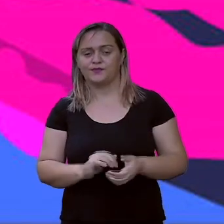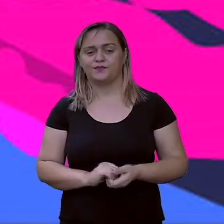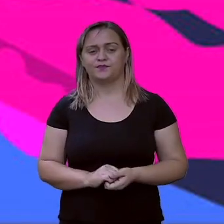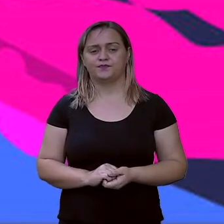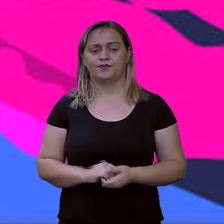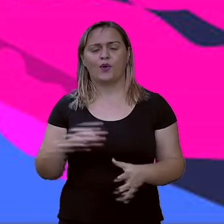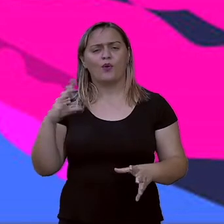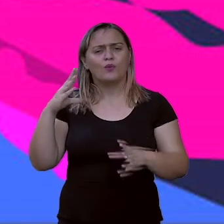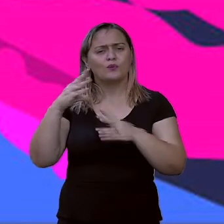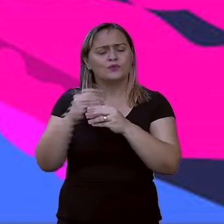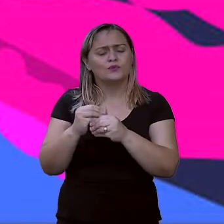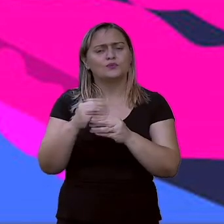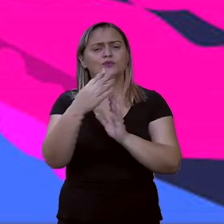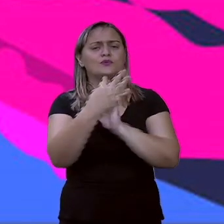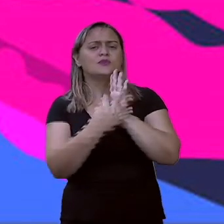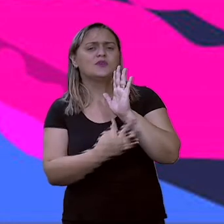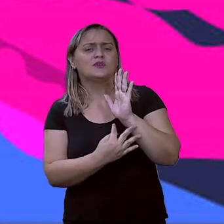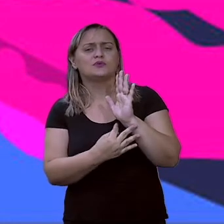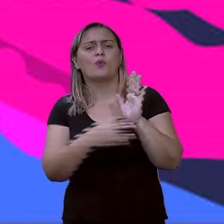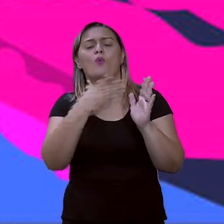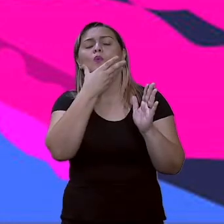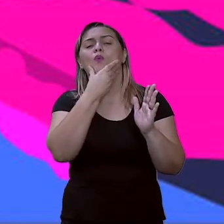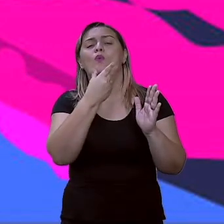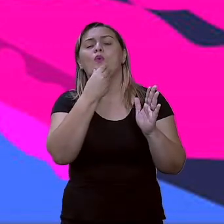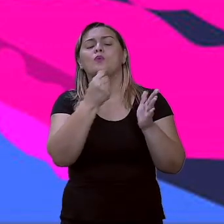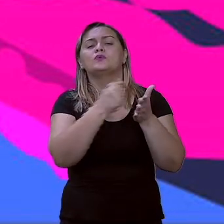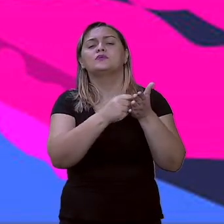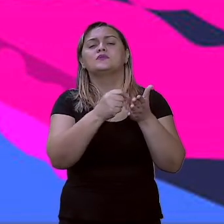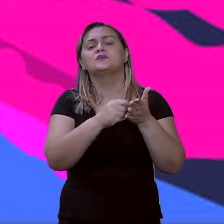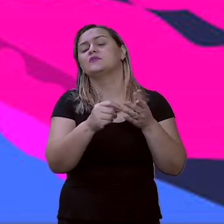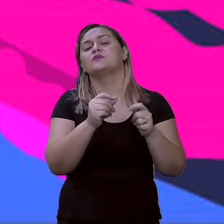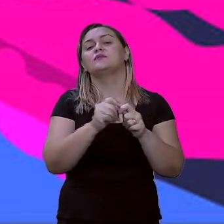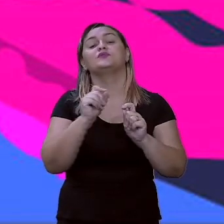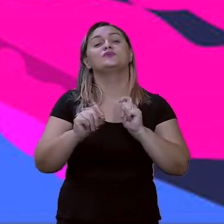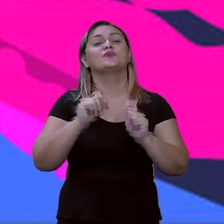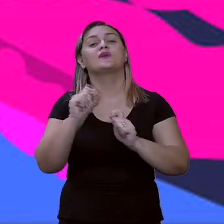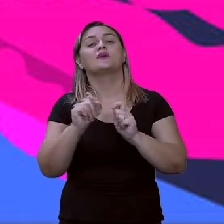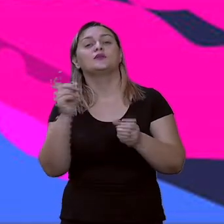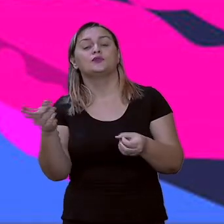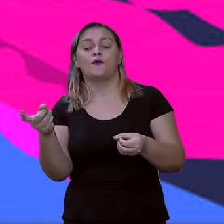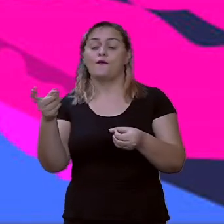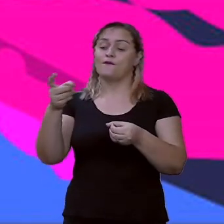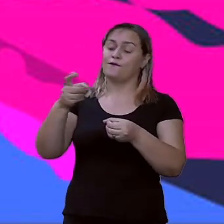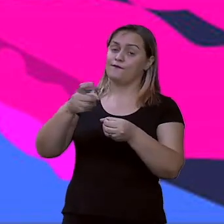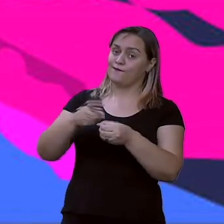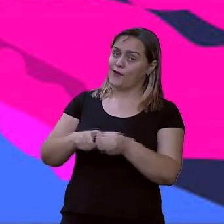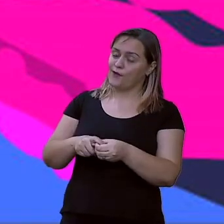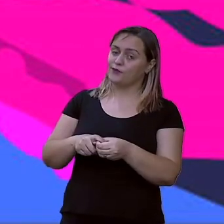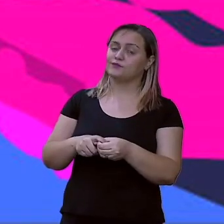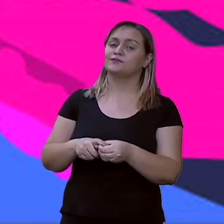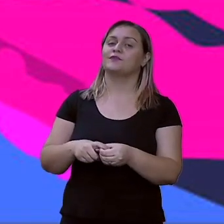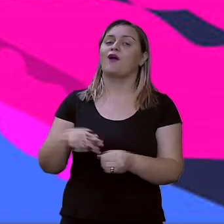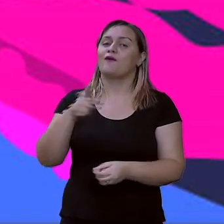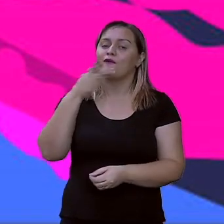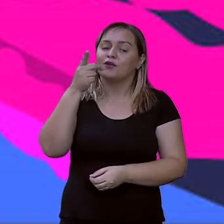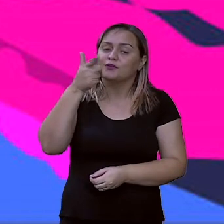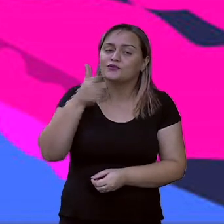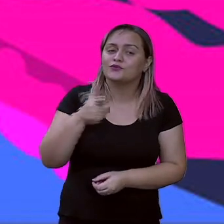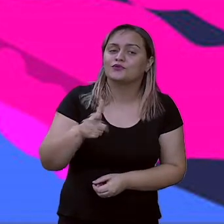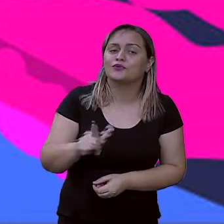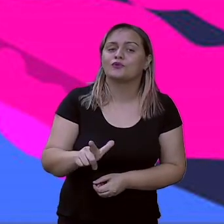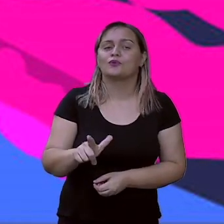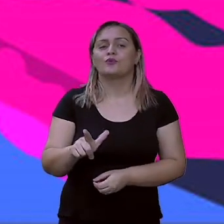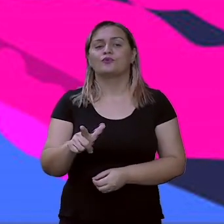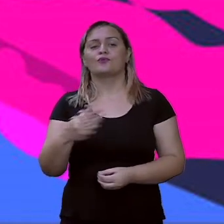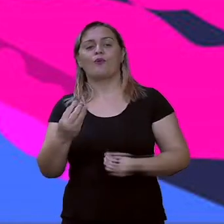Nessa conclusão aí, o autor faz o quê? Ele retoma falando dos cuidados que foram as sugestões que ele deu ao